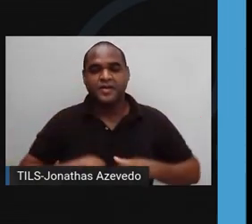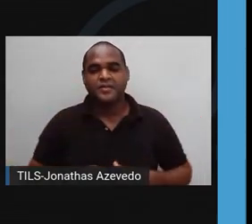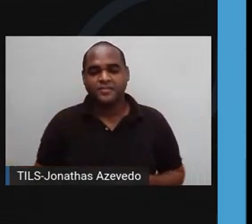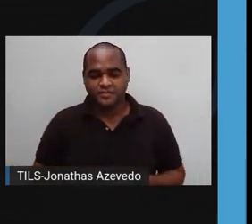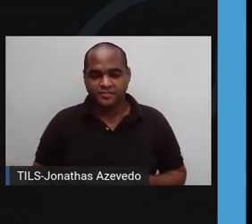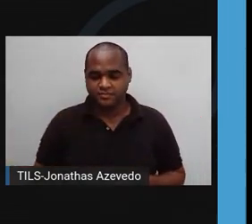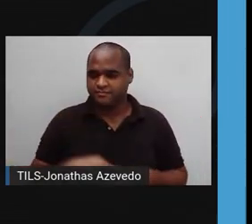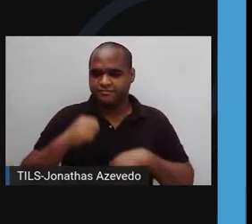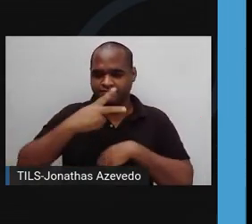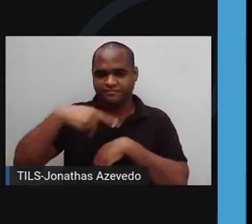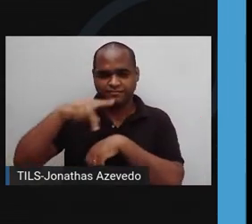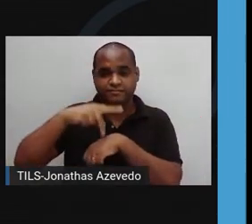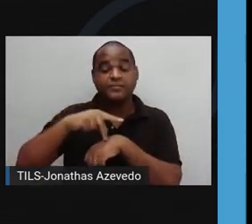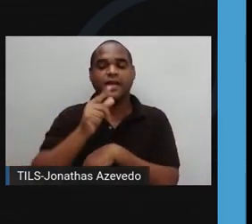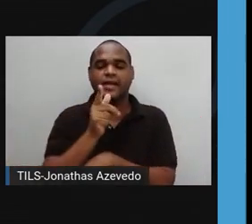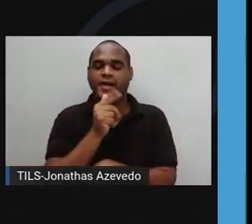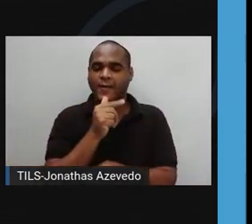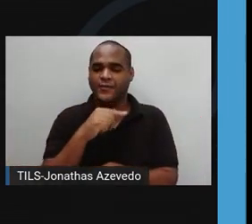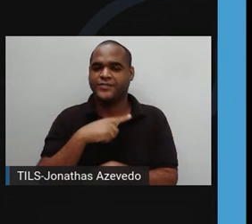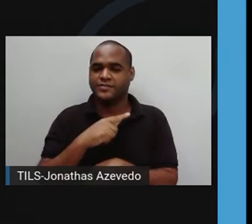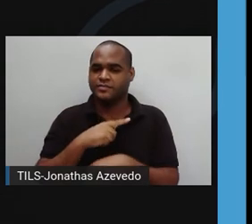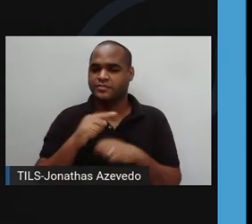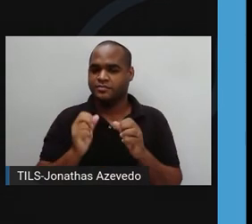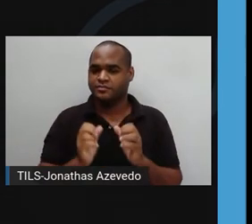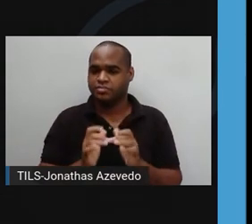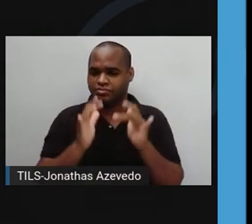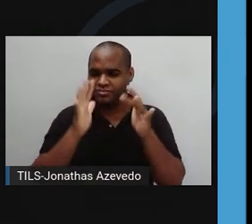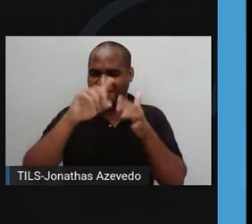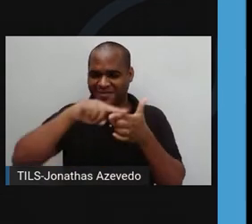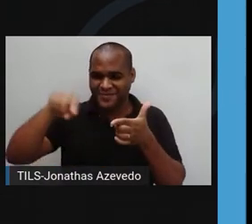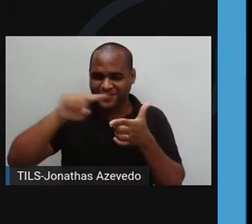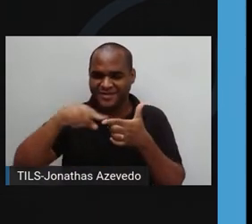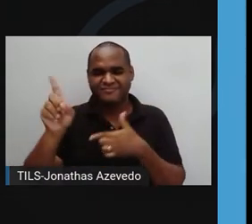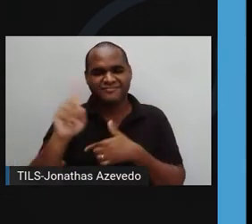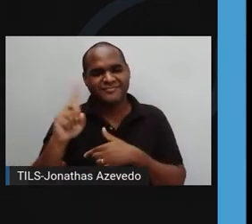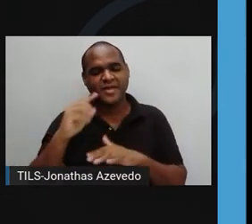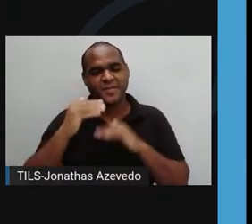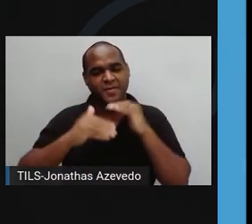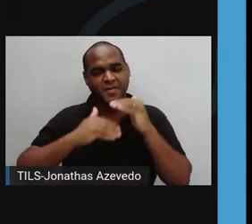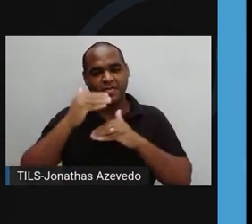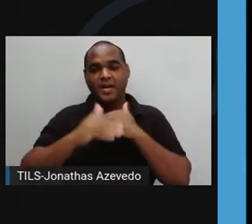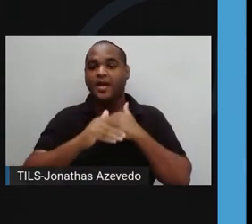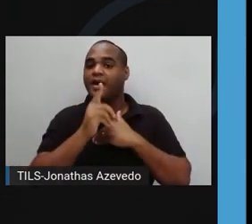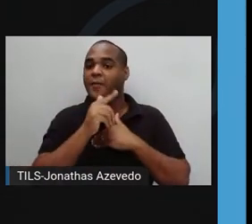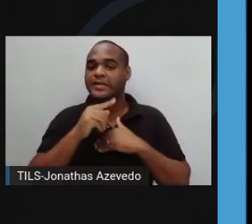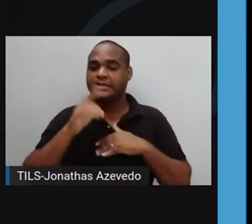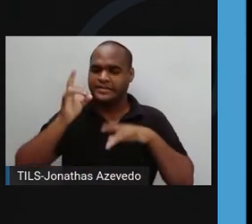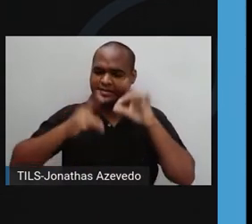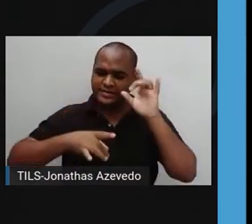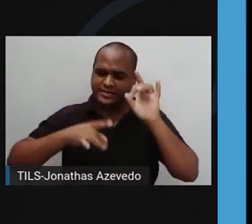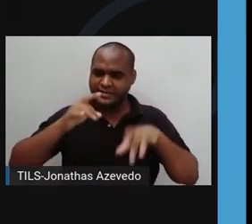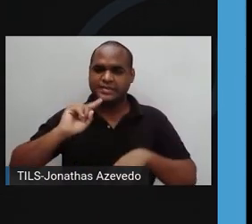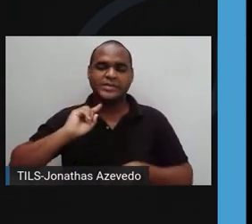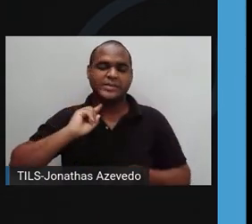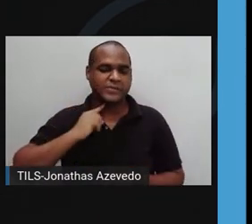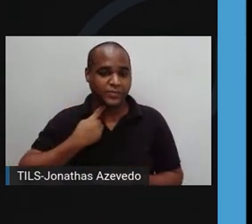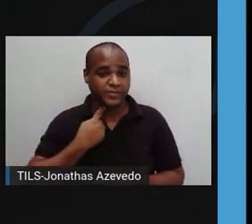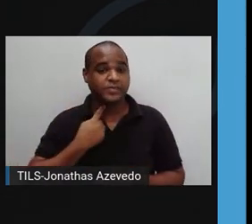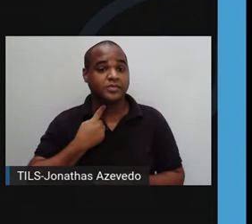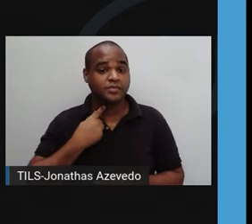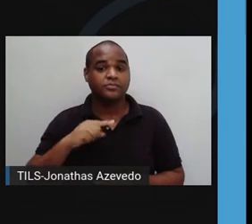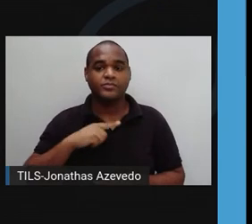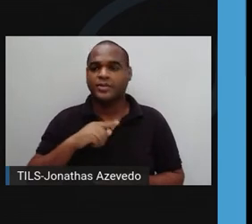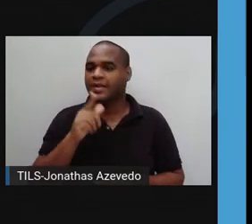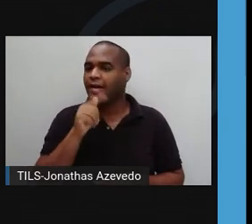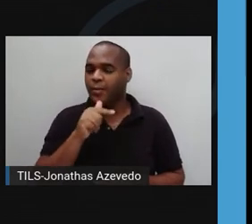Se um país tem muita água, o alto consumo não é tão problemático, mas nesse processo muita água é poluída. Além disso, esse líquido